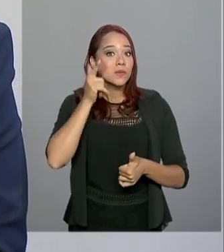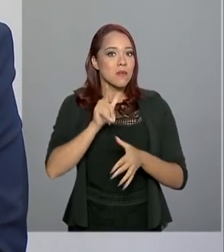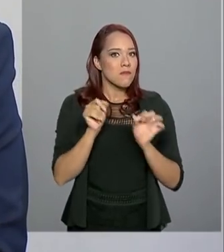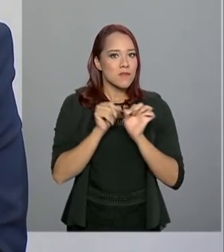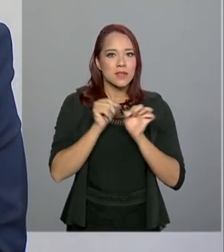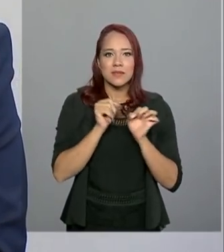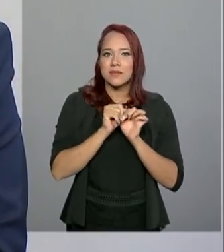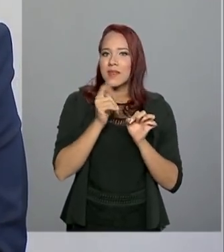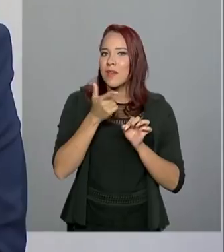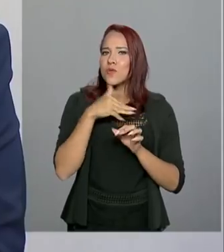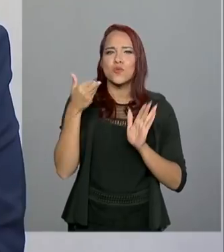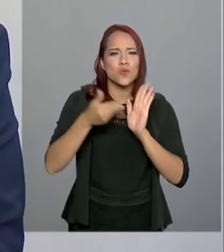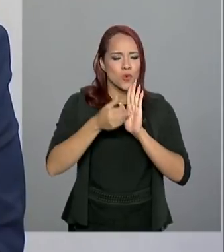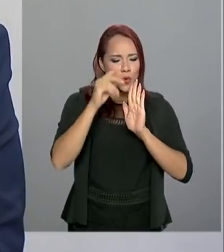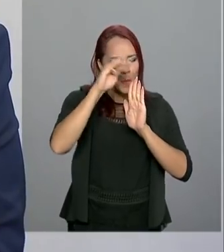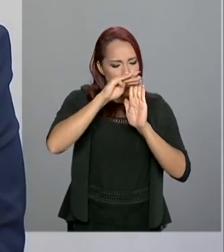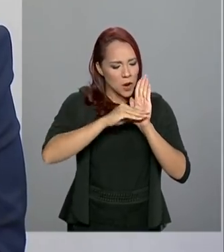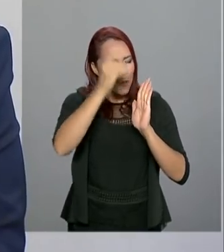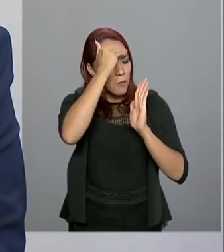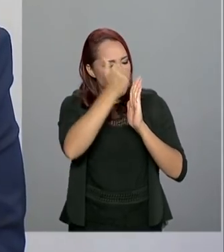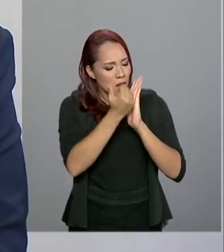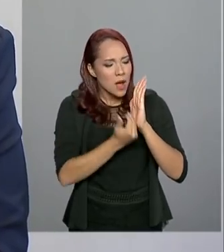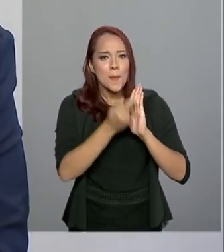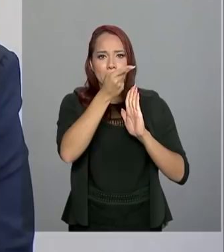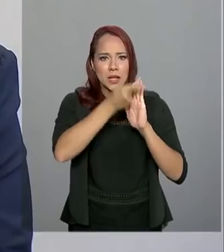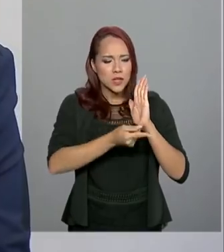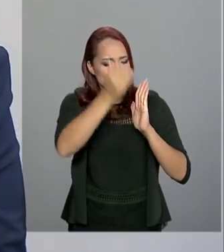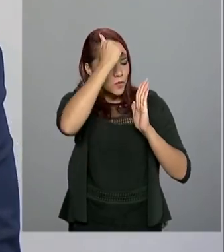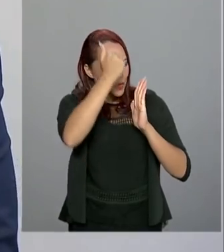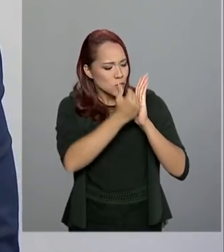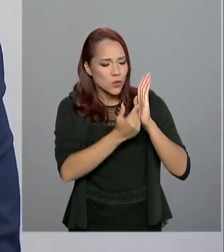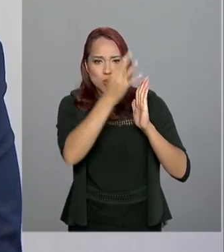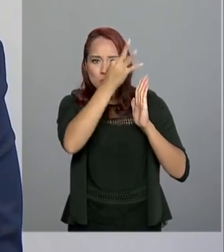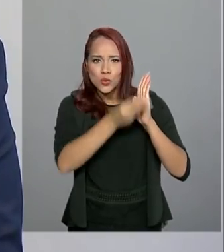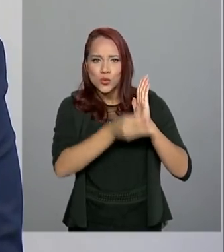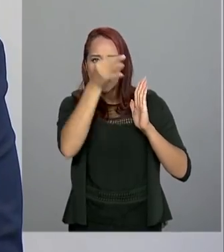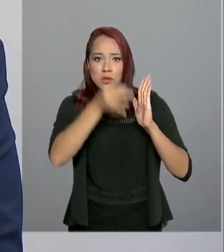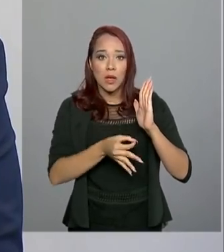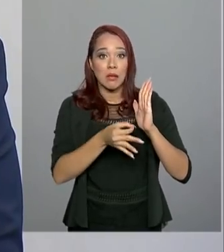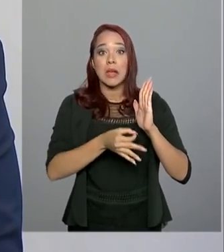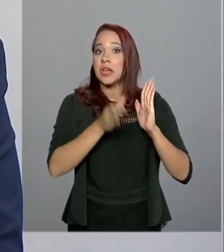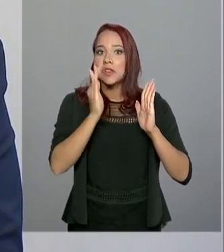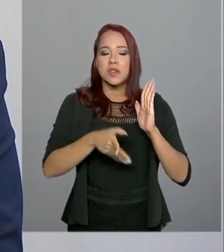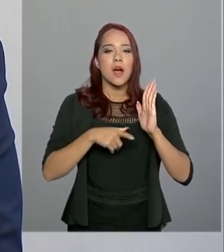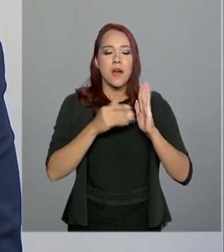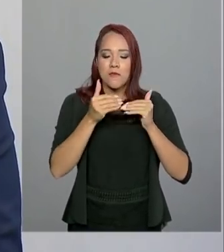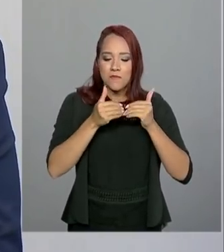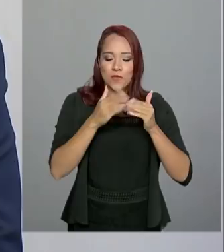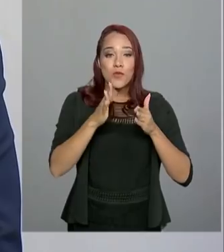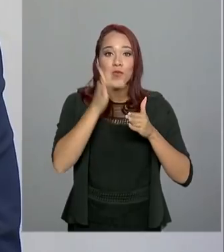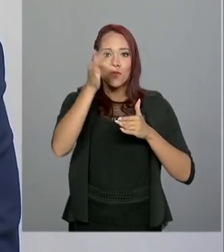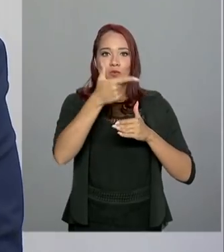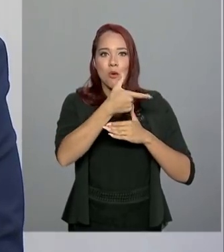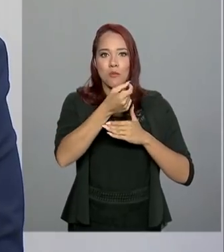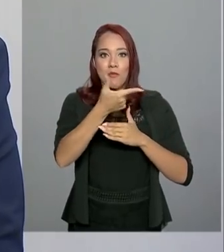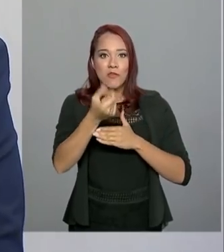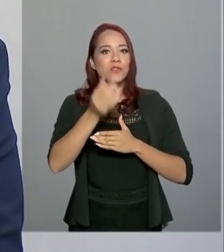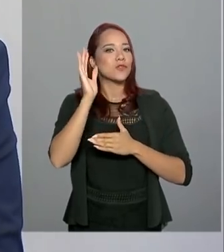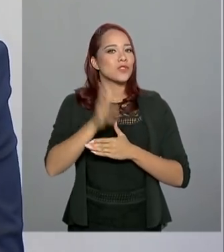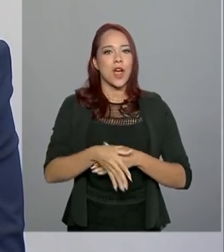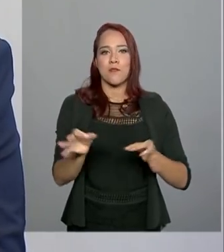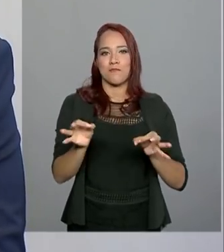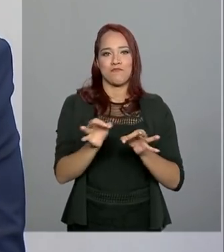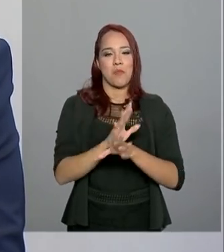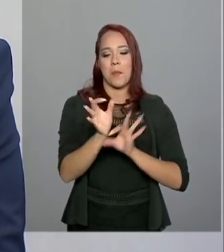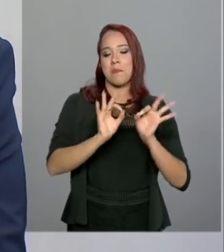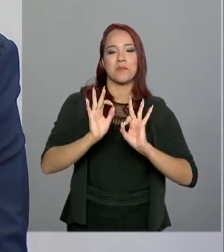realizar aquilo que estava programado, aquilo que estava planejado. E deixar já o ano de 2020 também preparado. Então, à